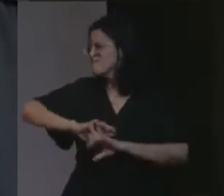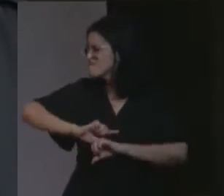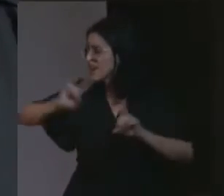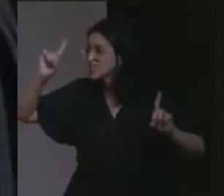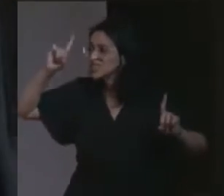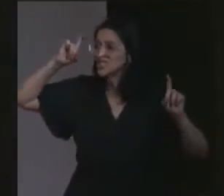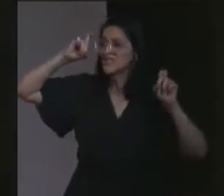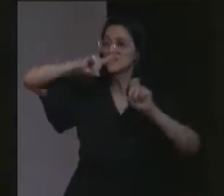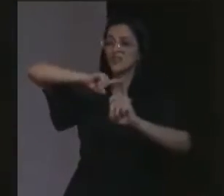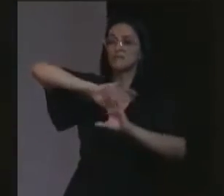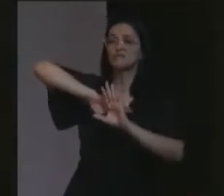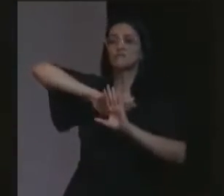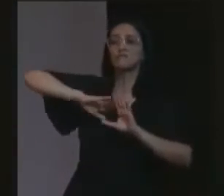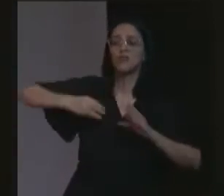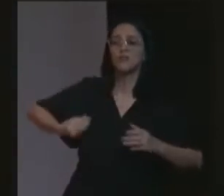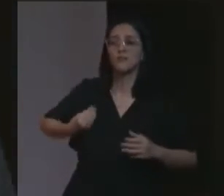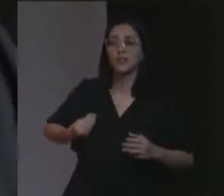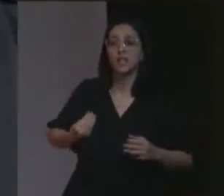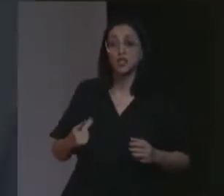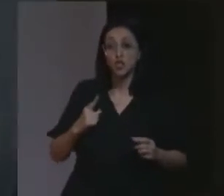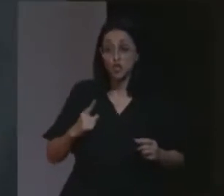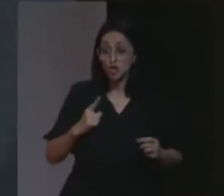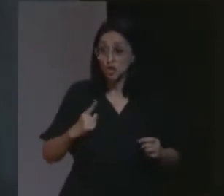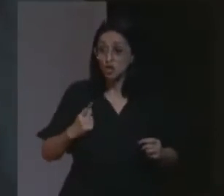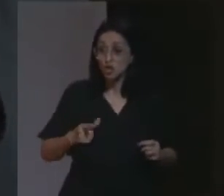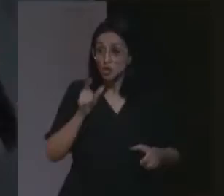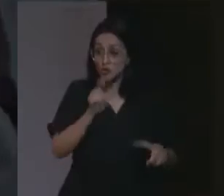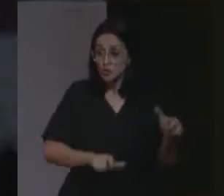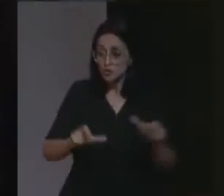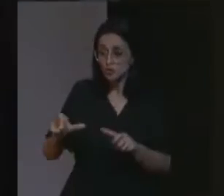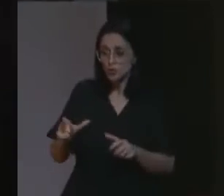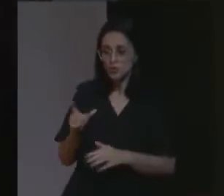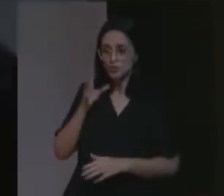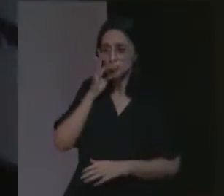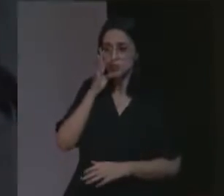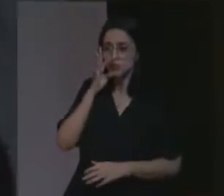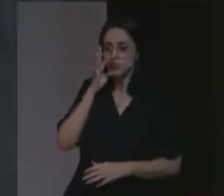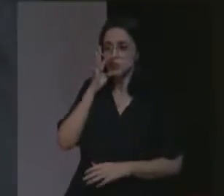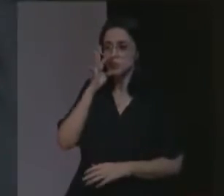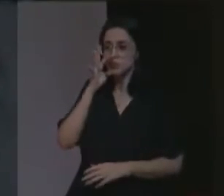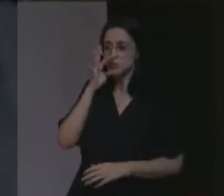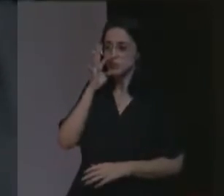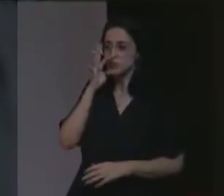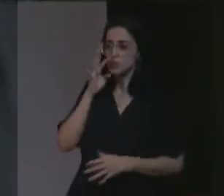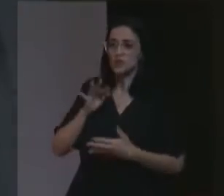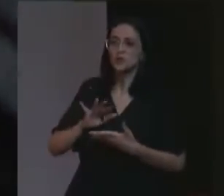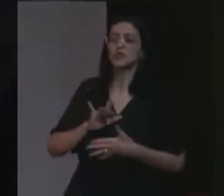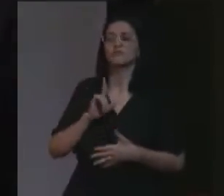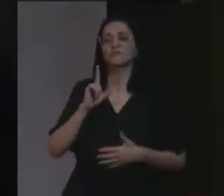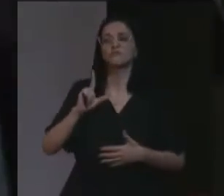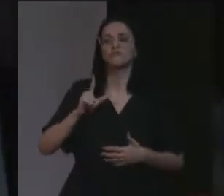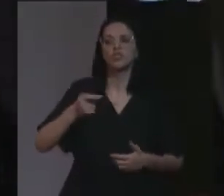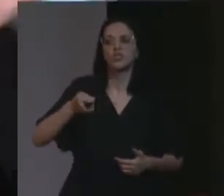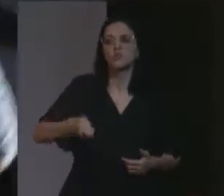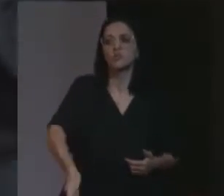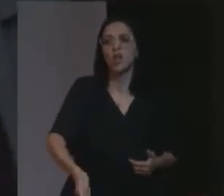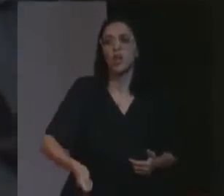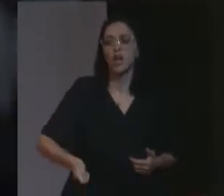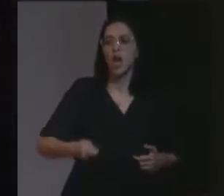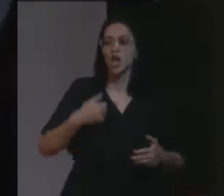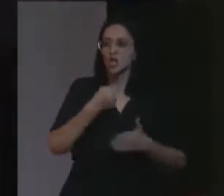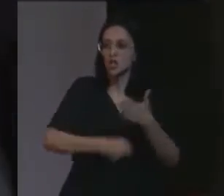história, havia pessoas, dispostas, a resistir, ao autoritarismo, a uma luta, tribal,